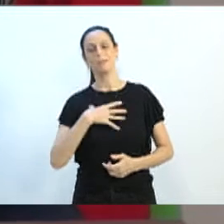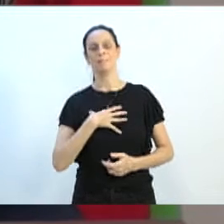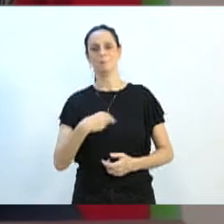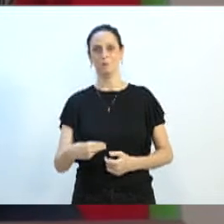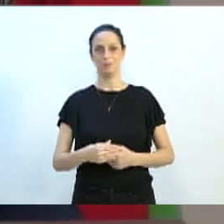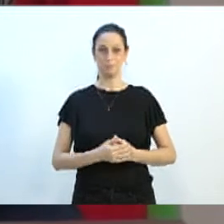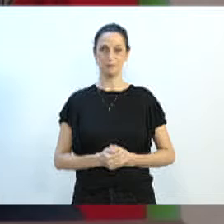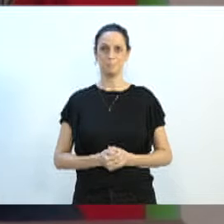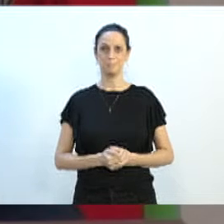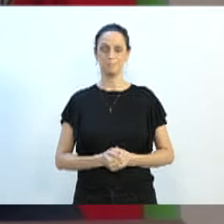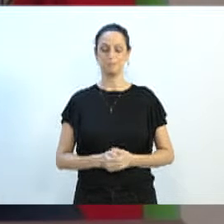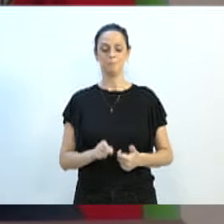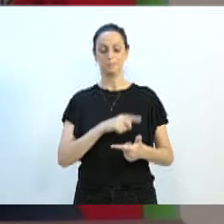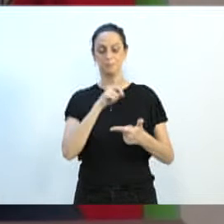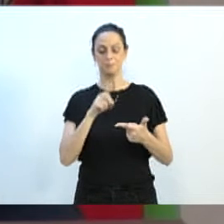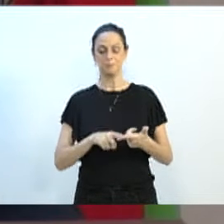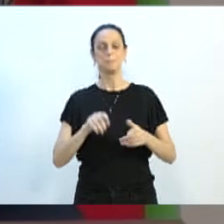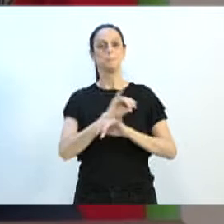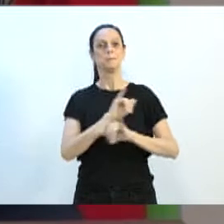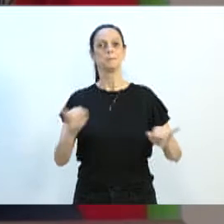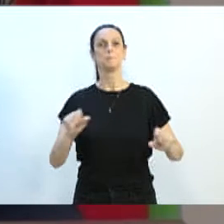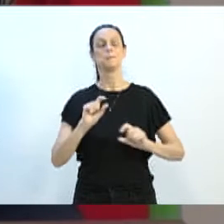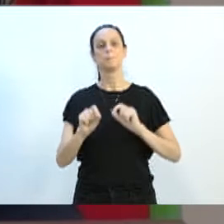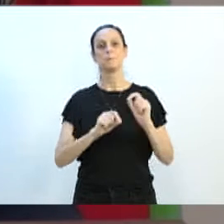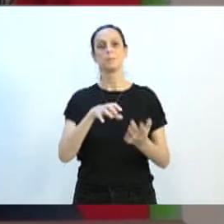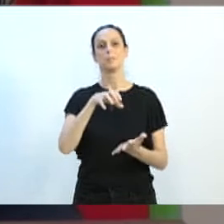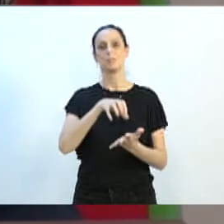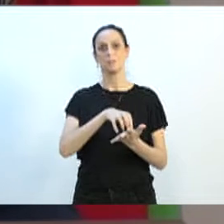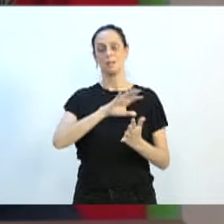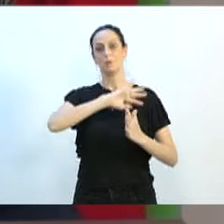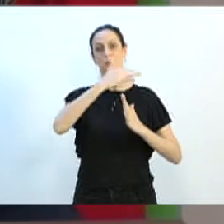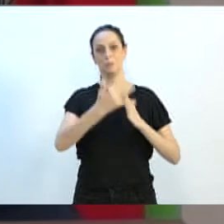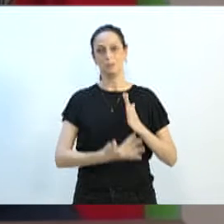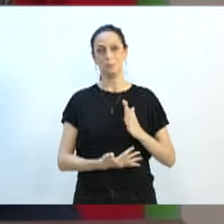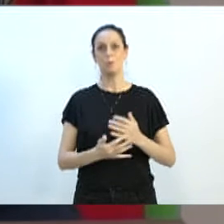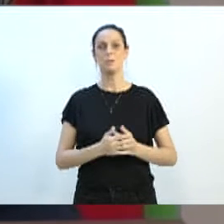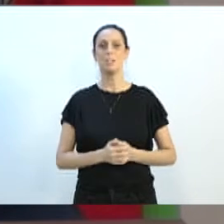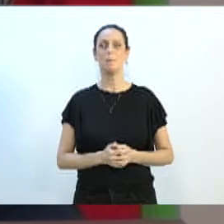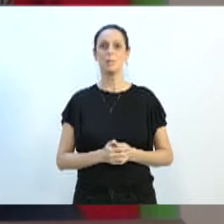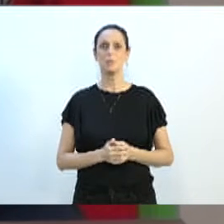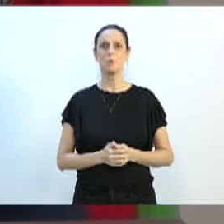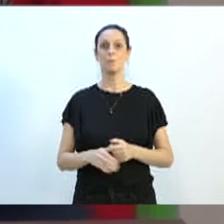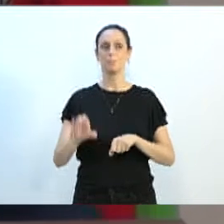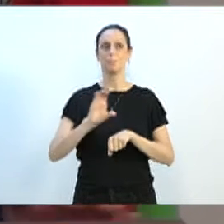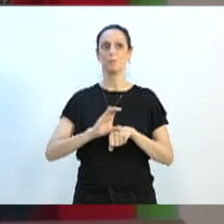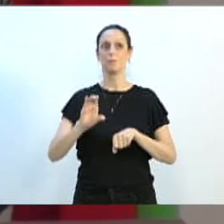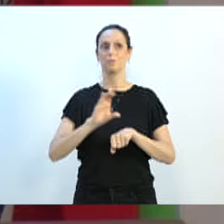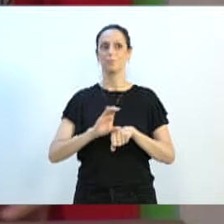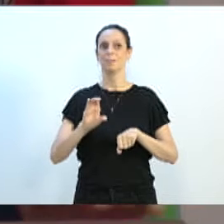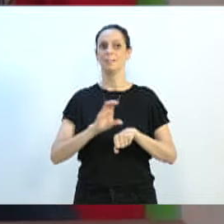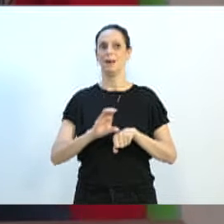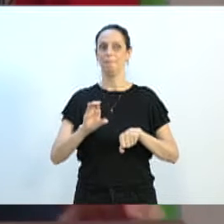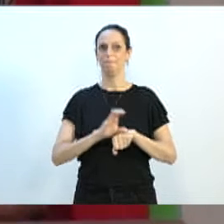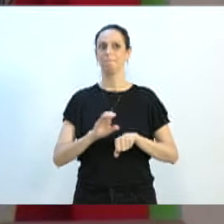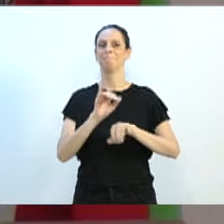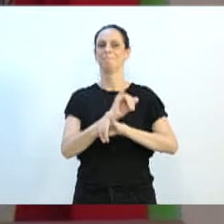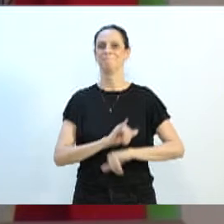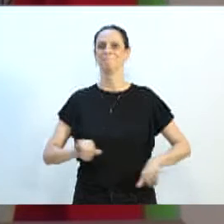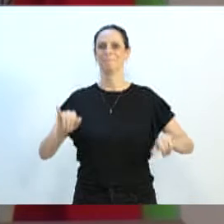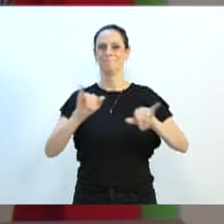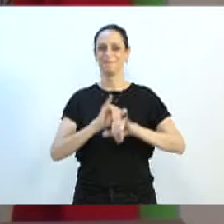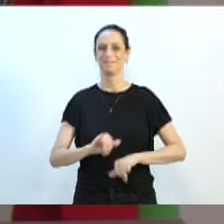Quero aqui divulgar a Central de Libras, através do curso de publicidade, eu quero aqui